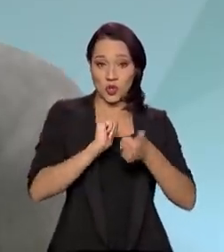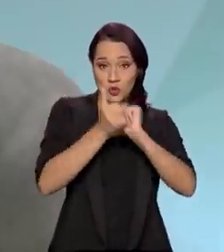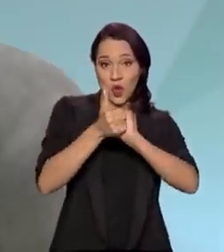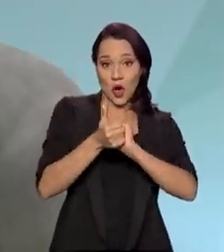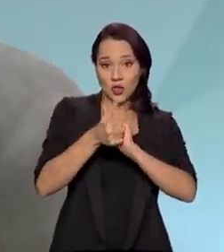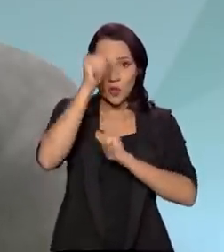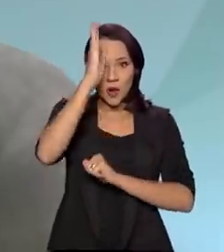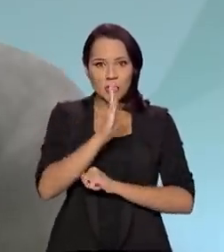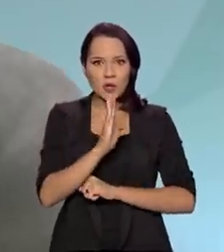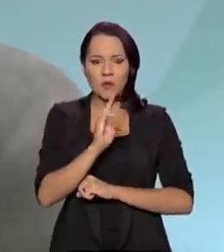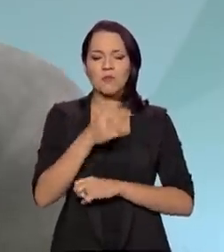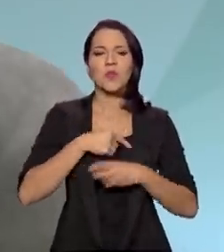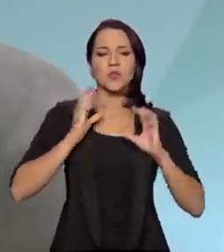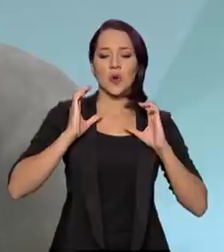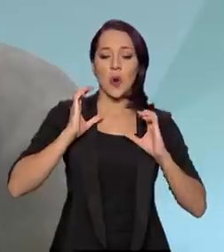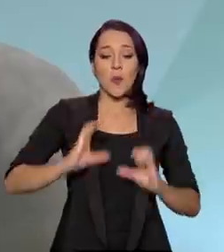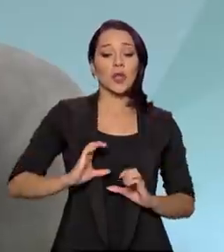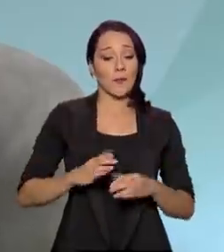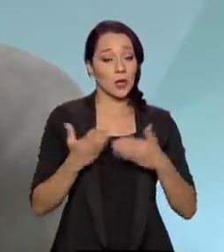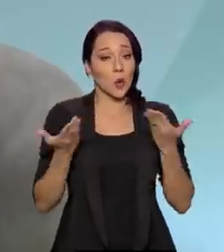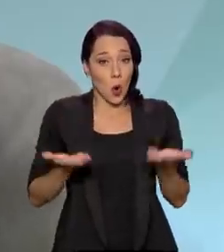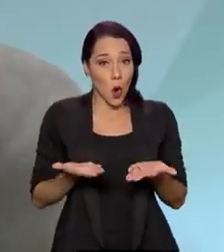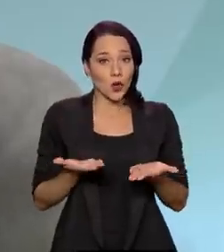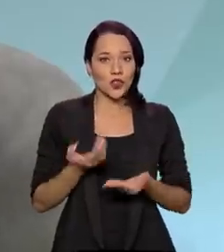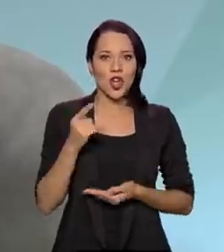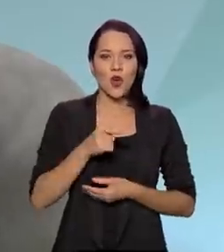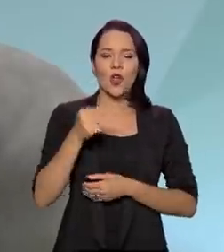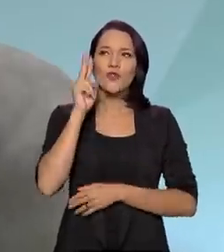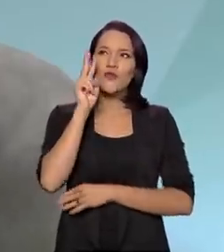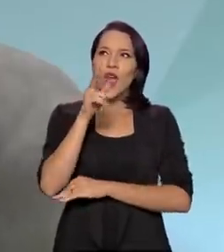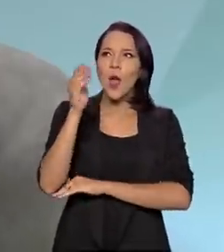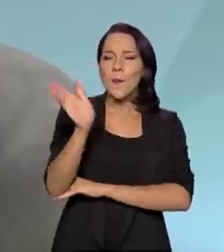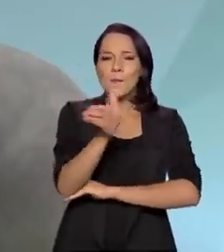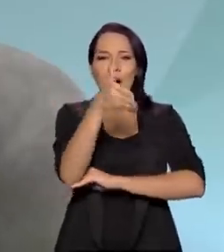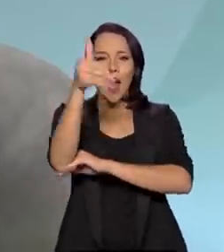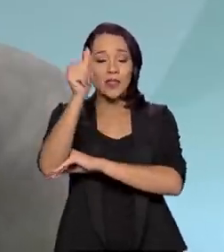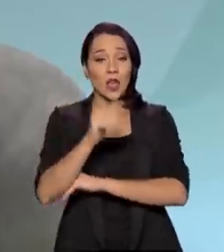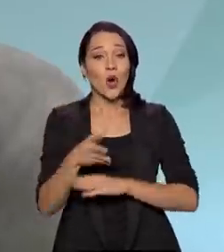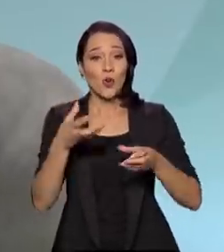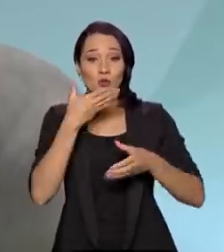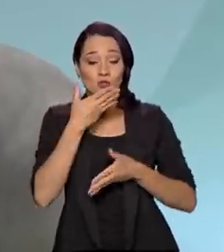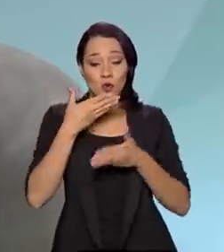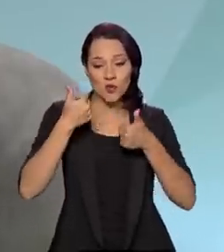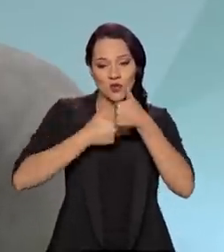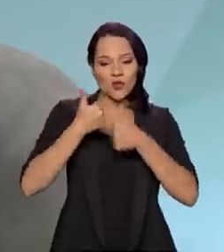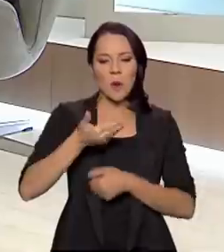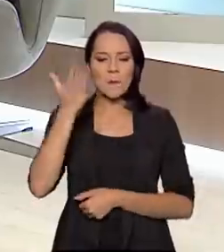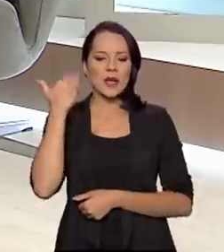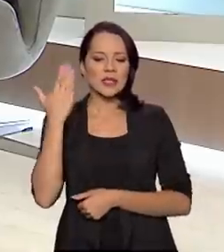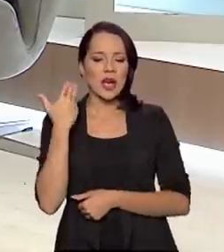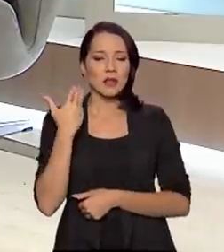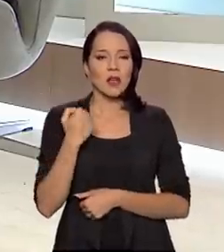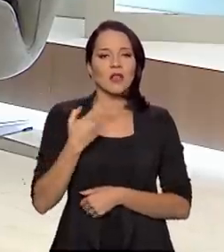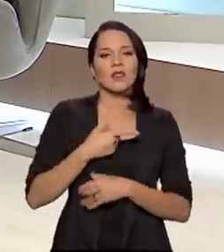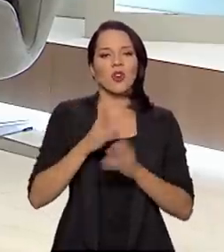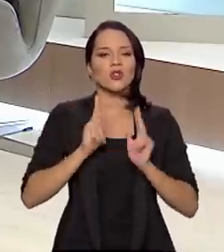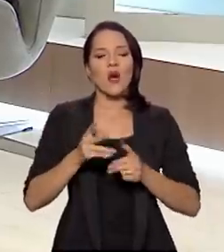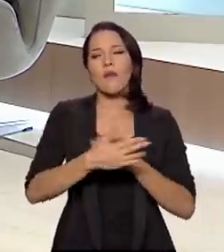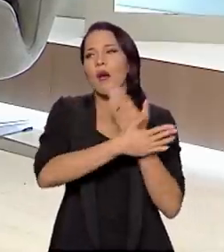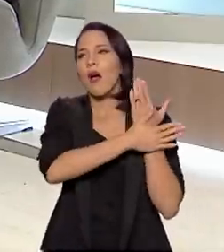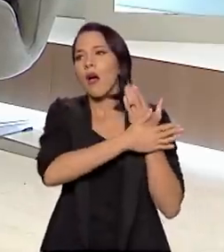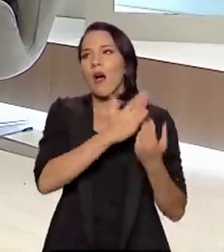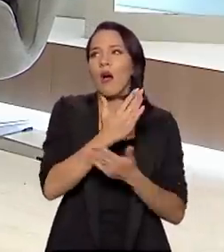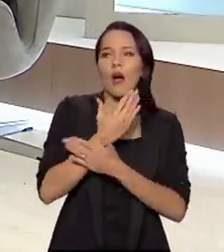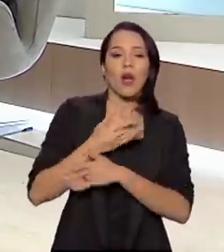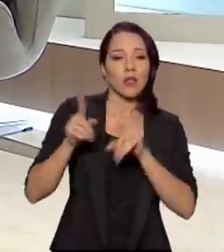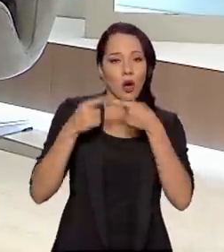Brasil se comportam hoje em relação ao hino nacional. Os próprios times de futebol, que muitas vezes o camarada continuava se aquecendo no hino